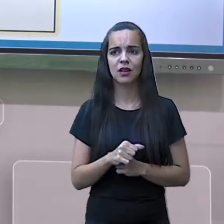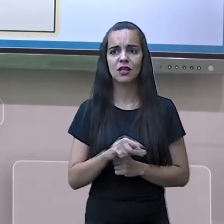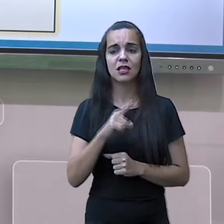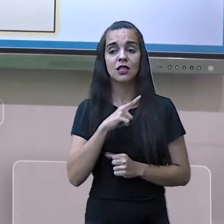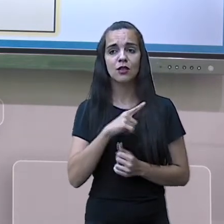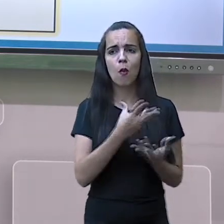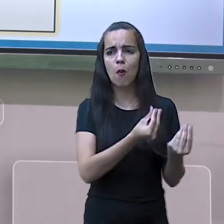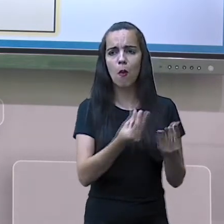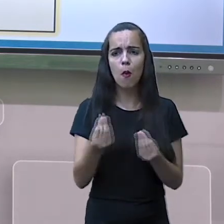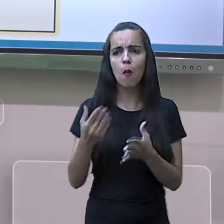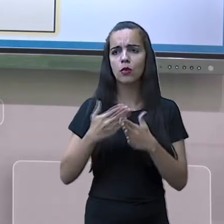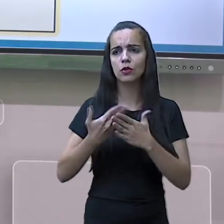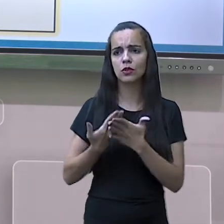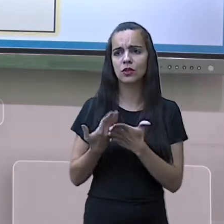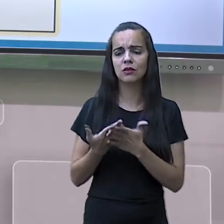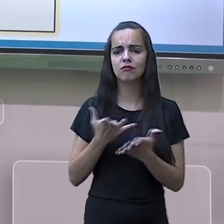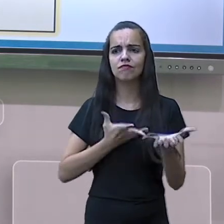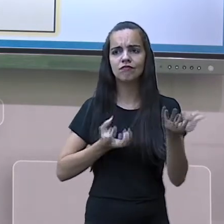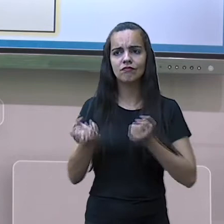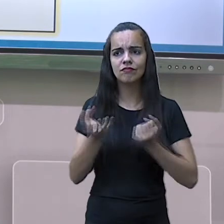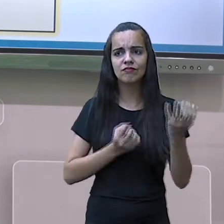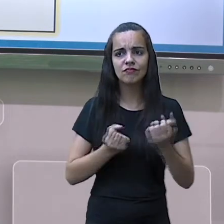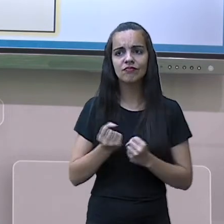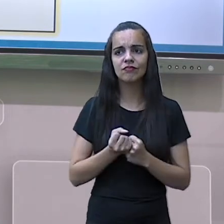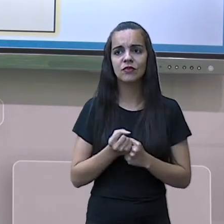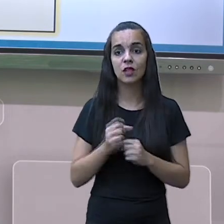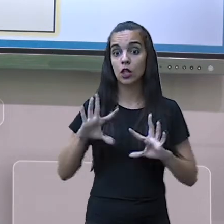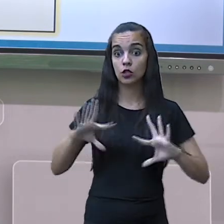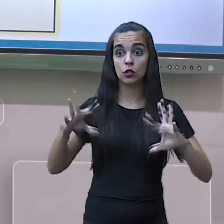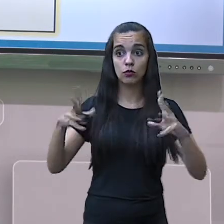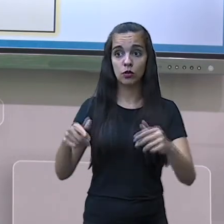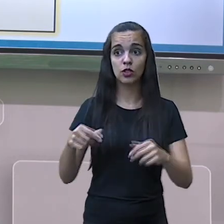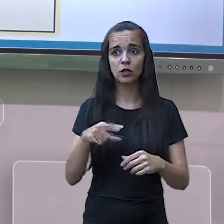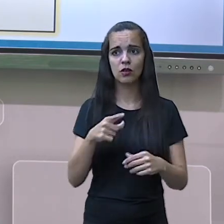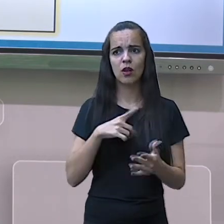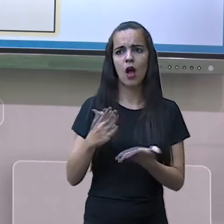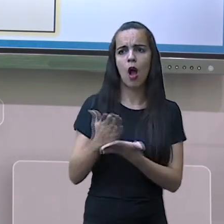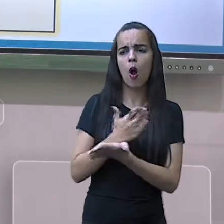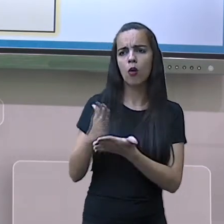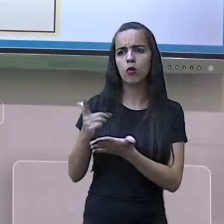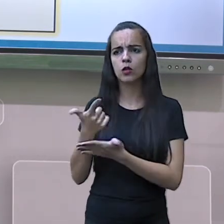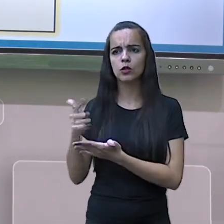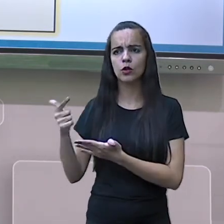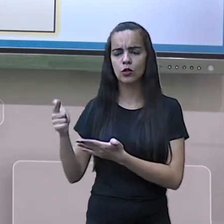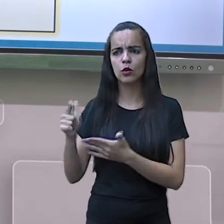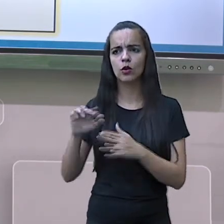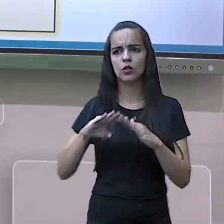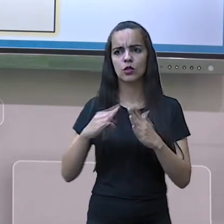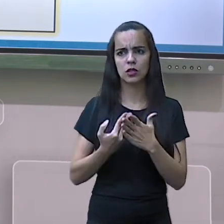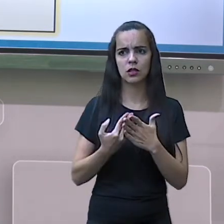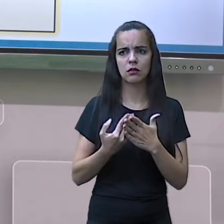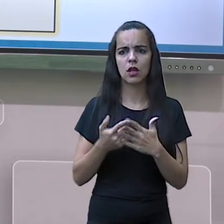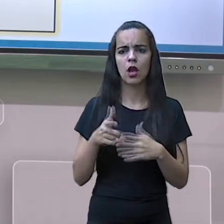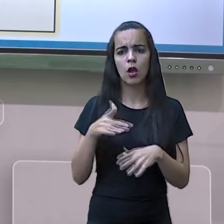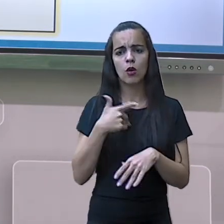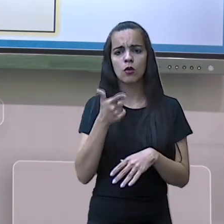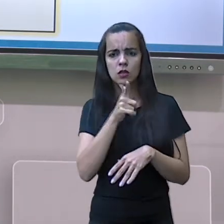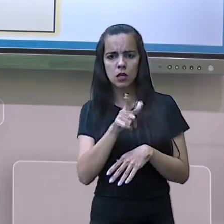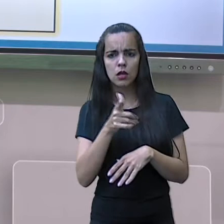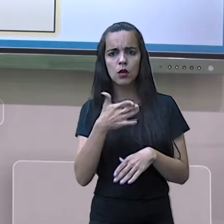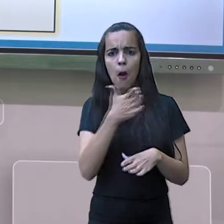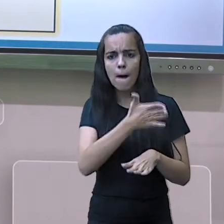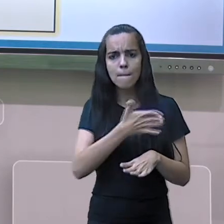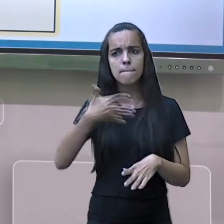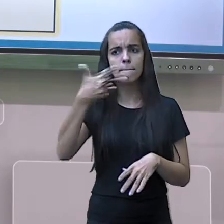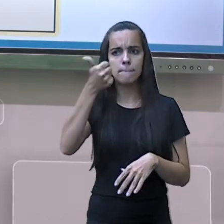escolas receberam, de um modo geral, as nossas escolas receberam melhorias, vocês